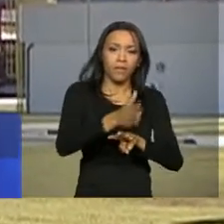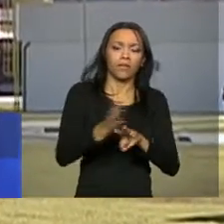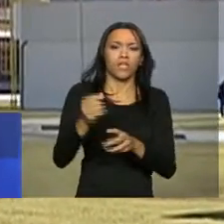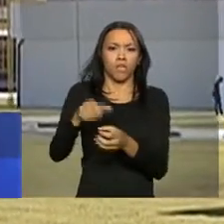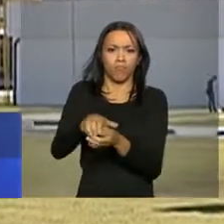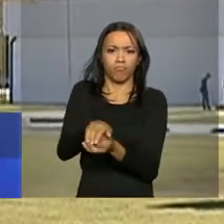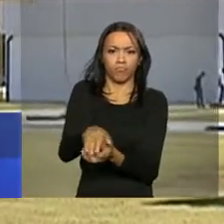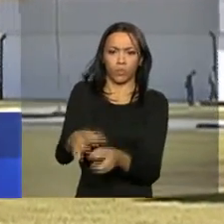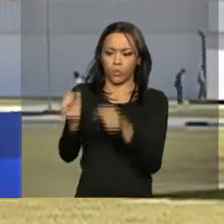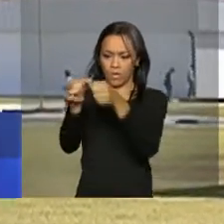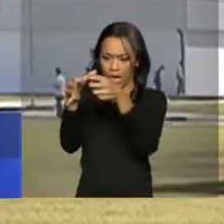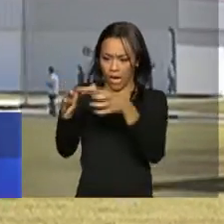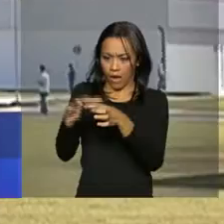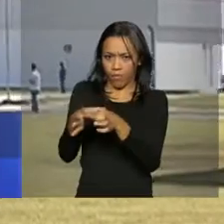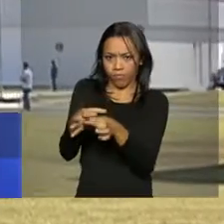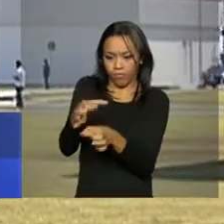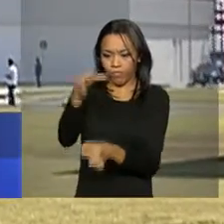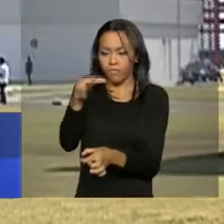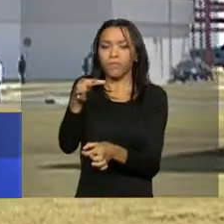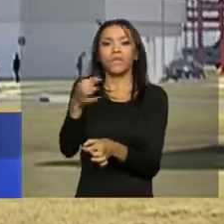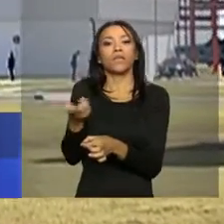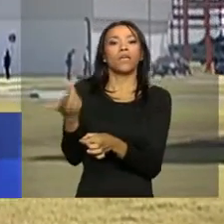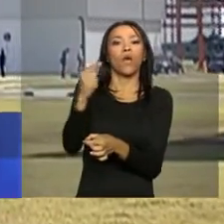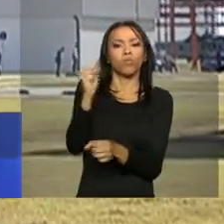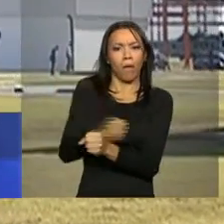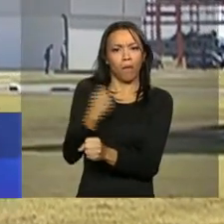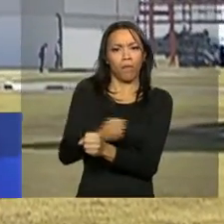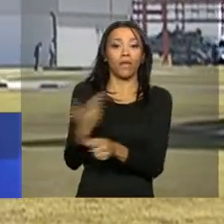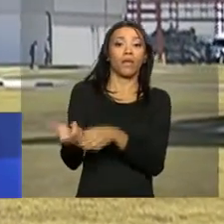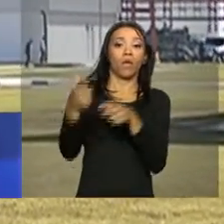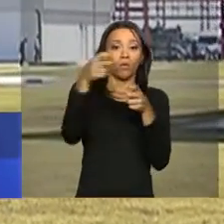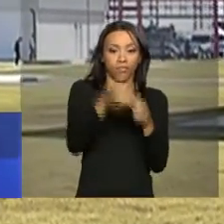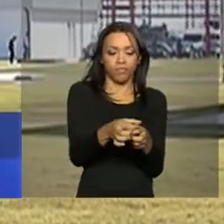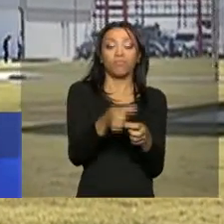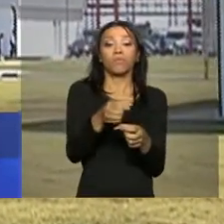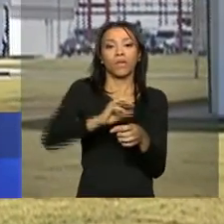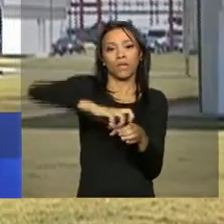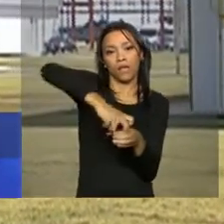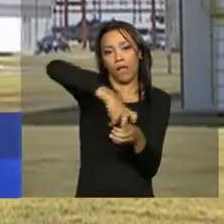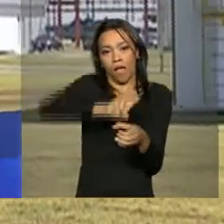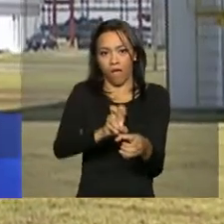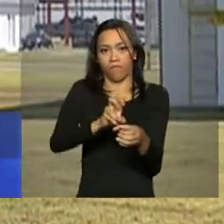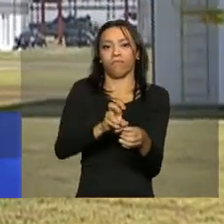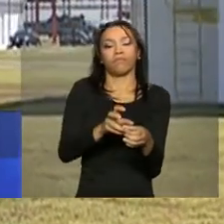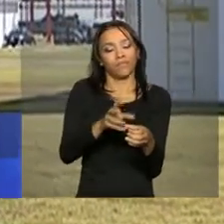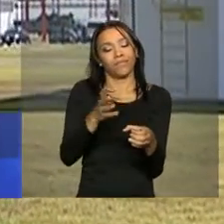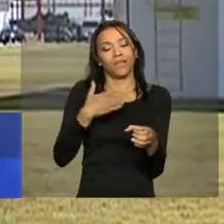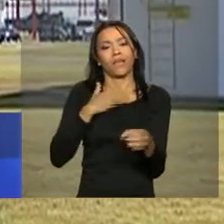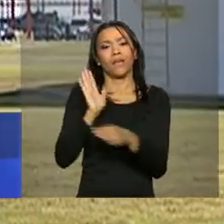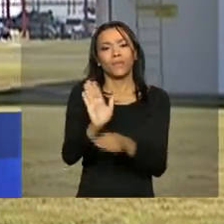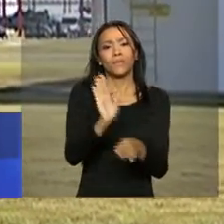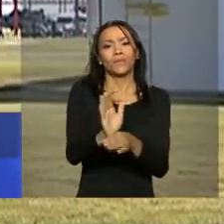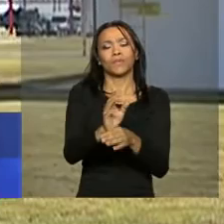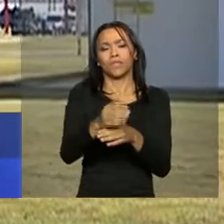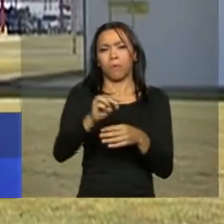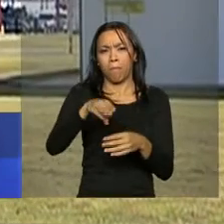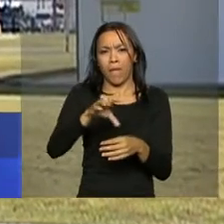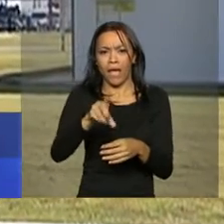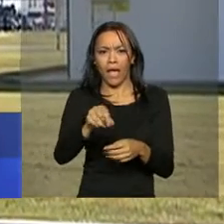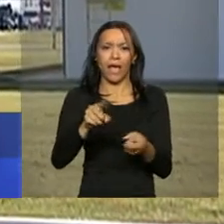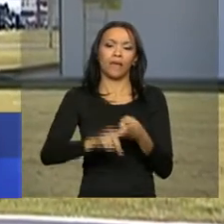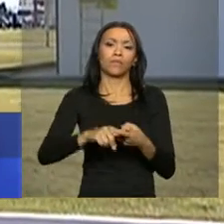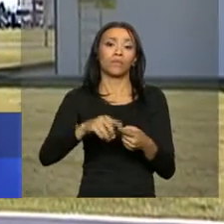garrafas e uma para latas. A fábrica gera 480 empregos e atende os mercados de Minas Gerais,